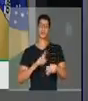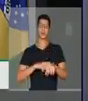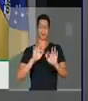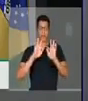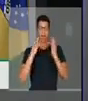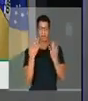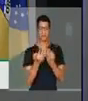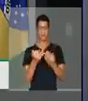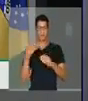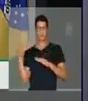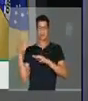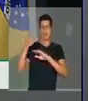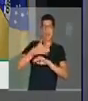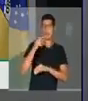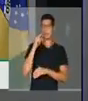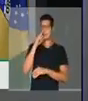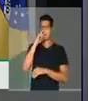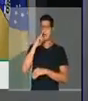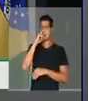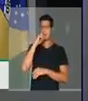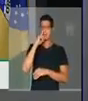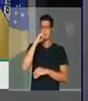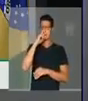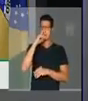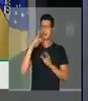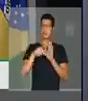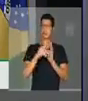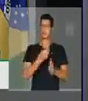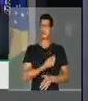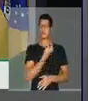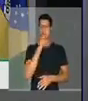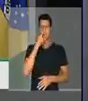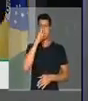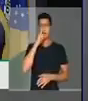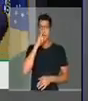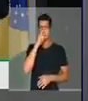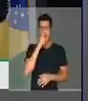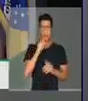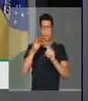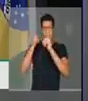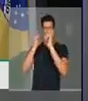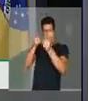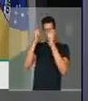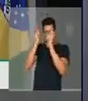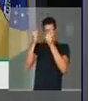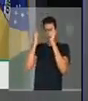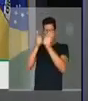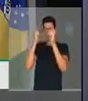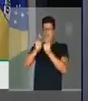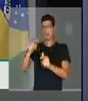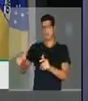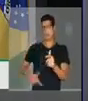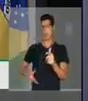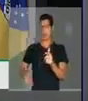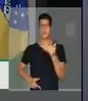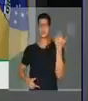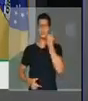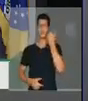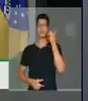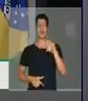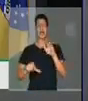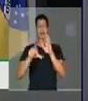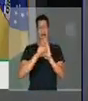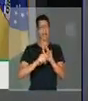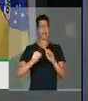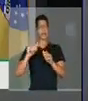a sua família for entrar em risco, for colocar a sua vida em risco, senta a bala nesses malditos. Já que